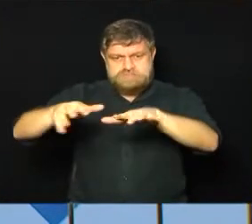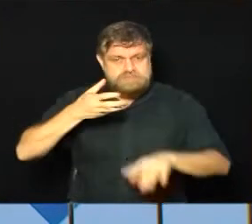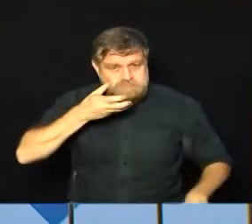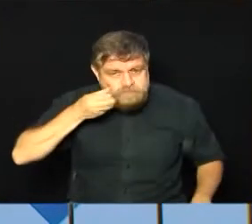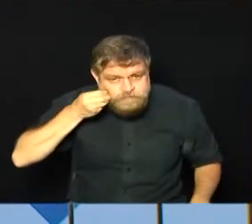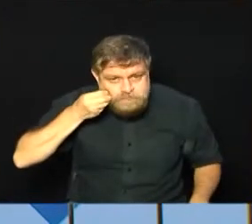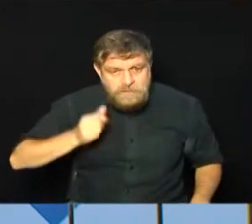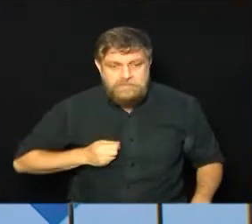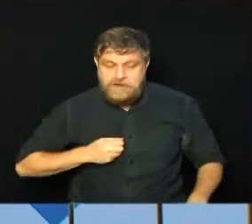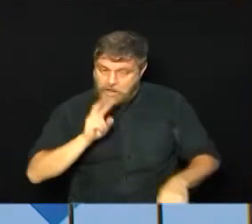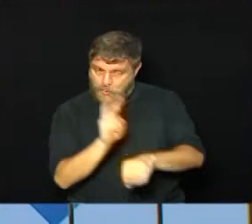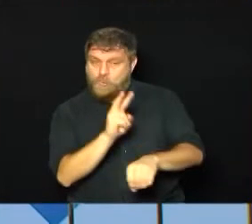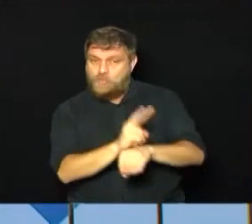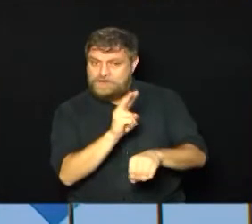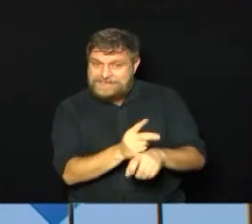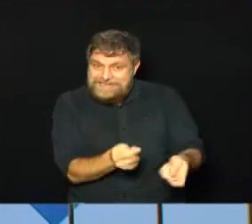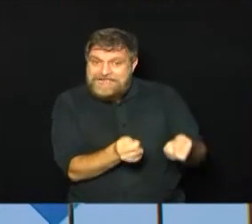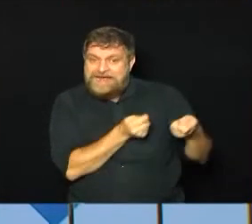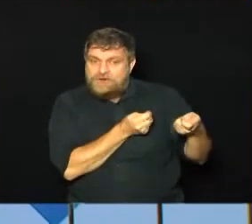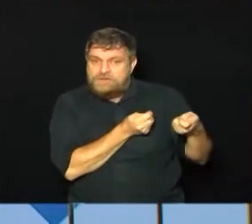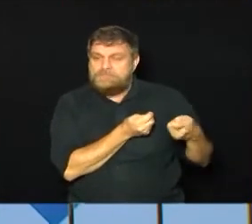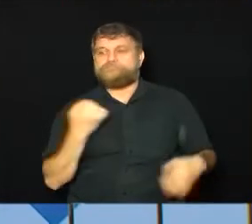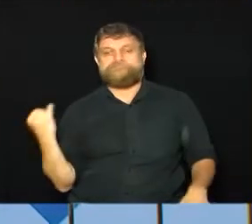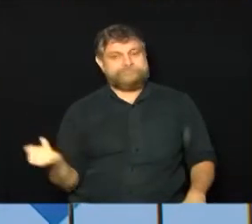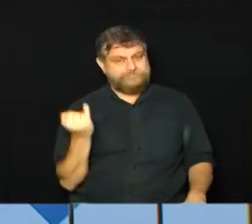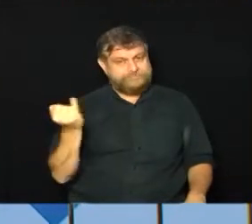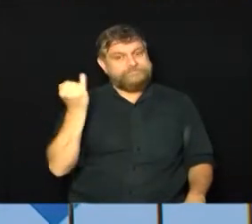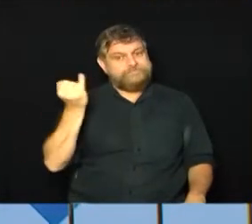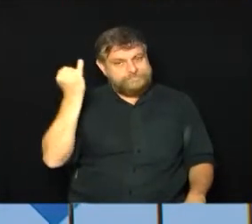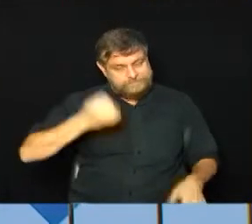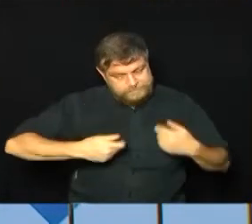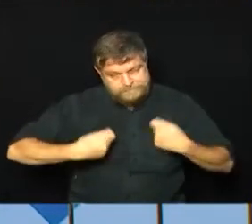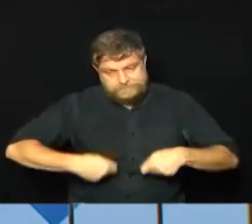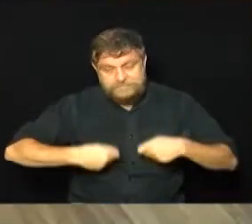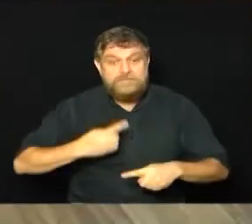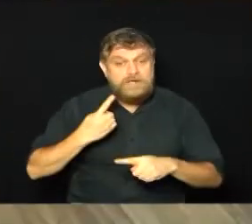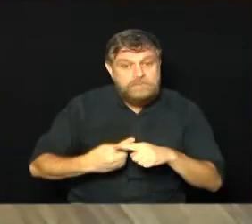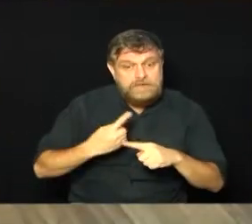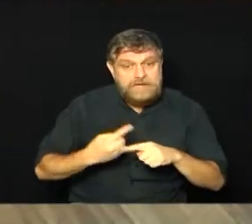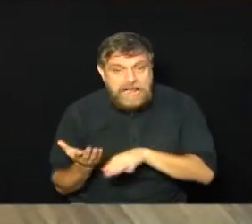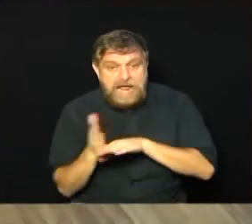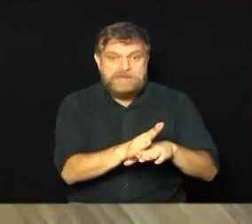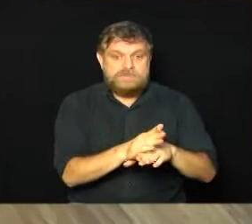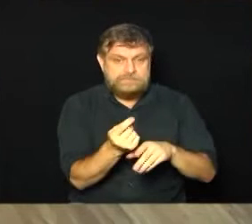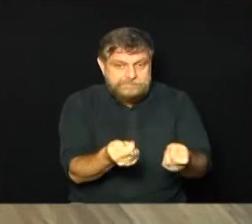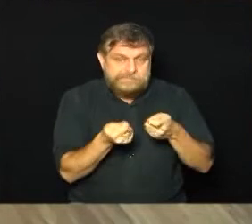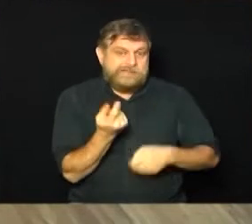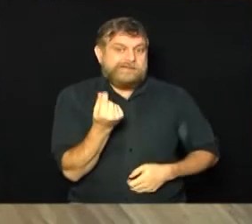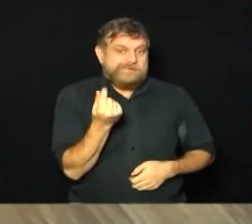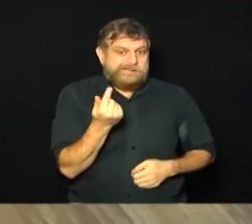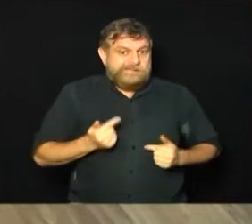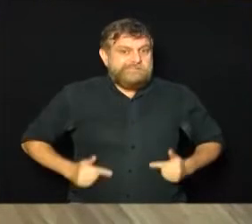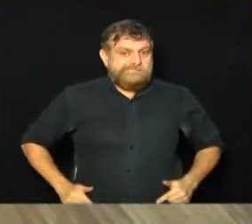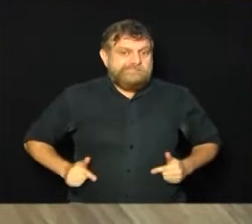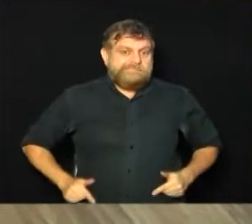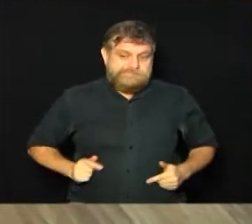assim, todo cuidado, toda economia é sempre bem-vinda, até porque ajuda também no bolso a economizar água. Sem